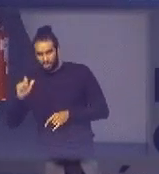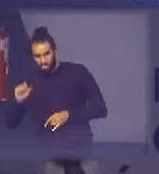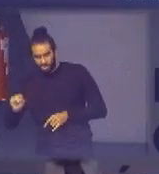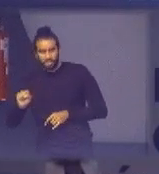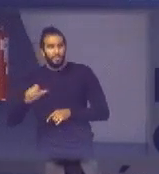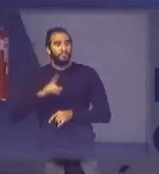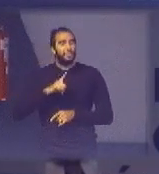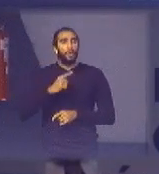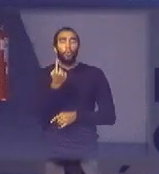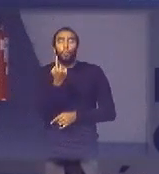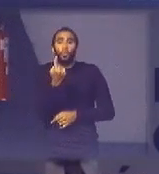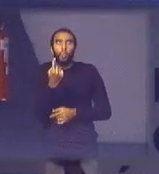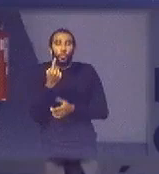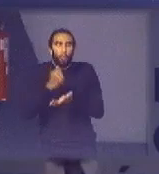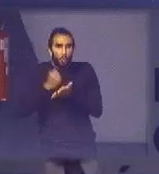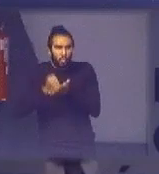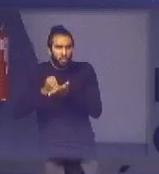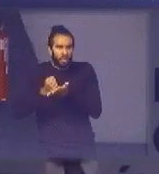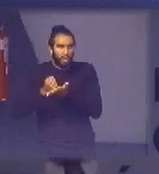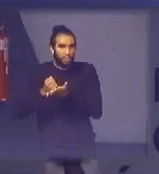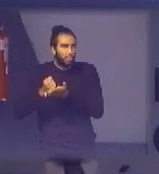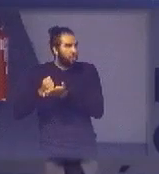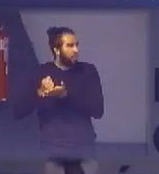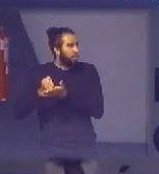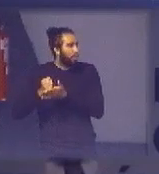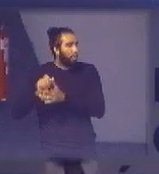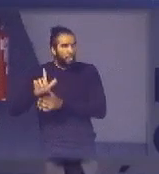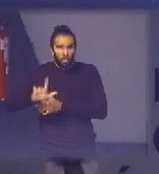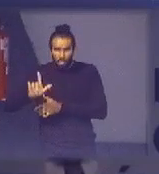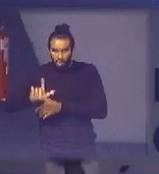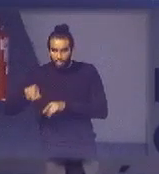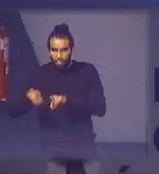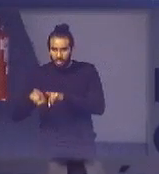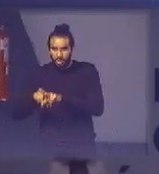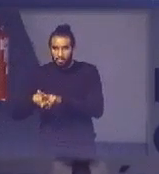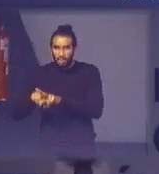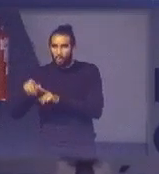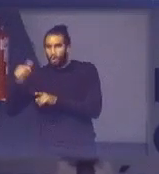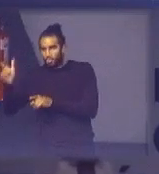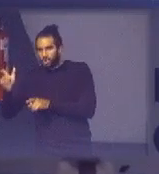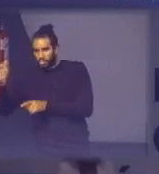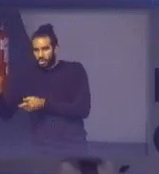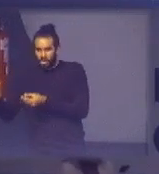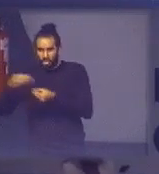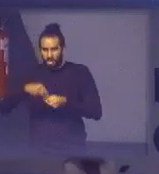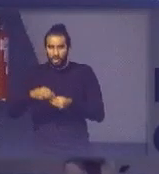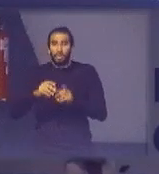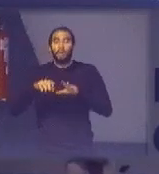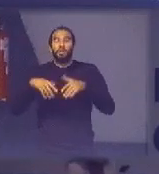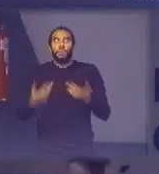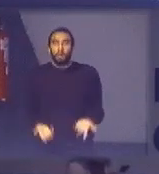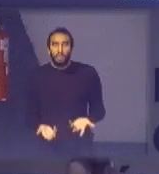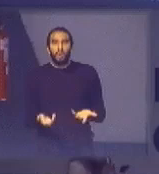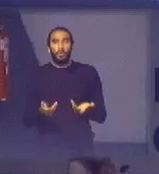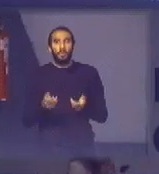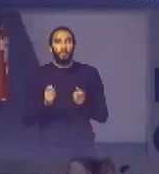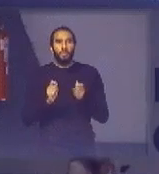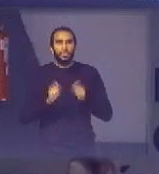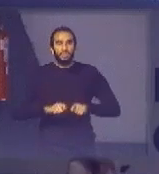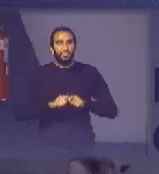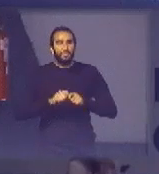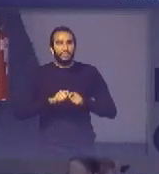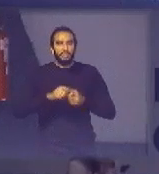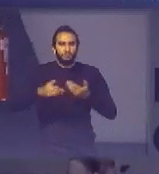contrato com uma empresa de logística um contrato com um reciclador com isso você tem um poder de negociação